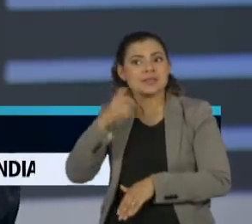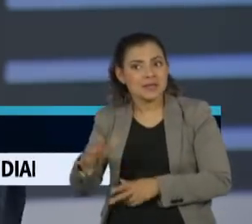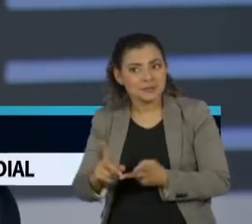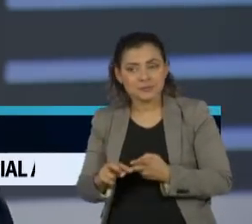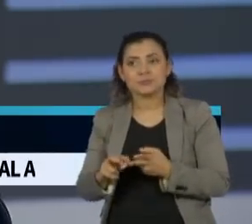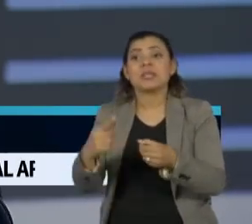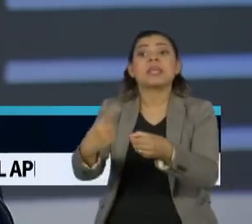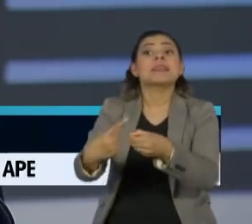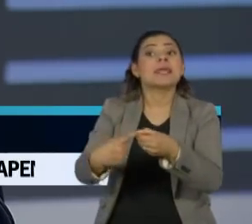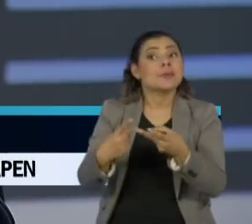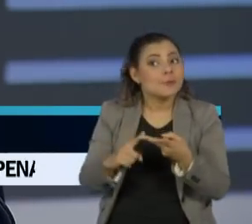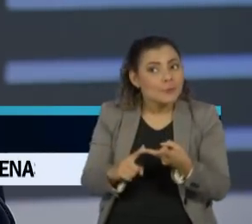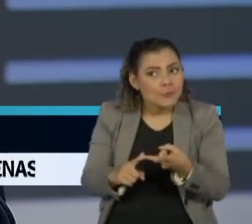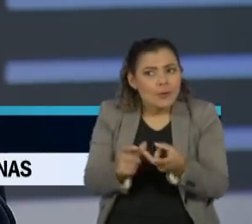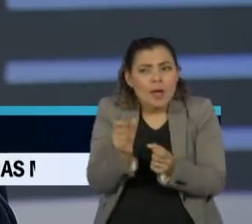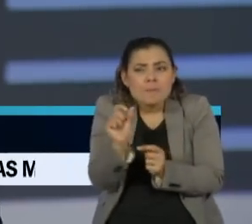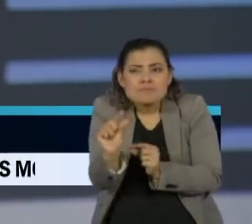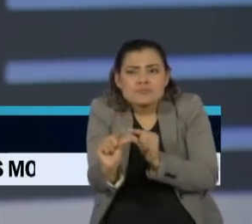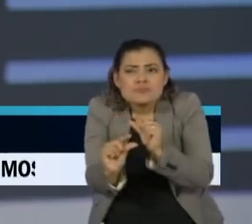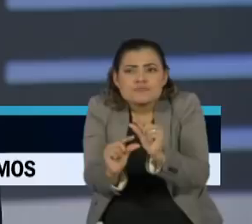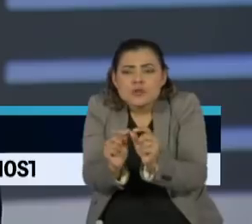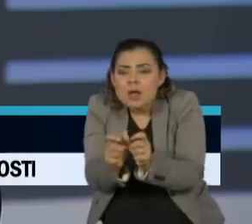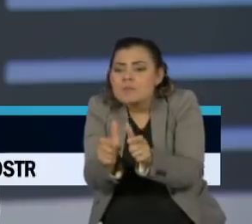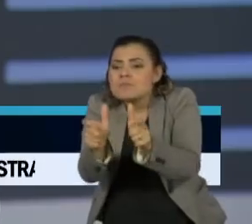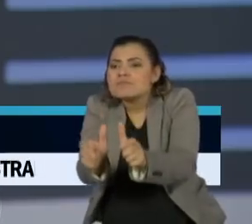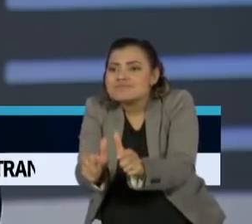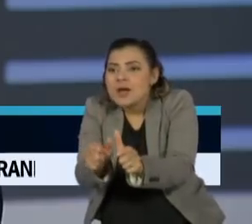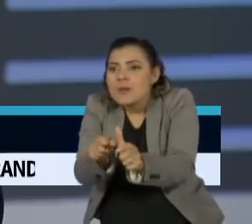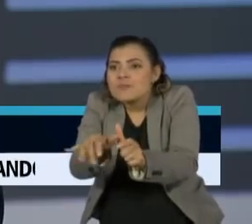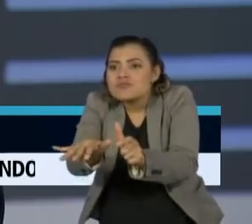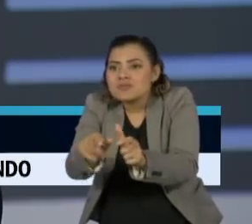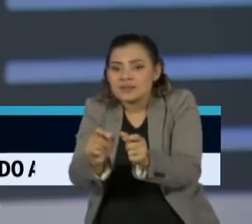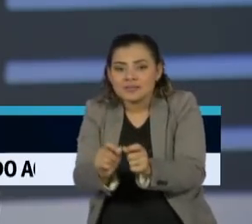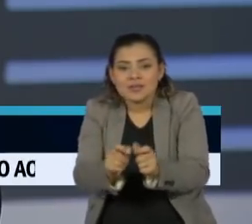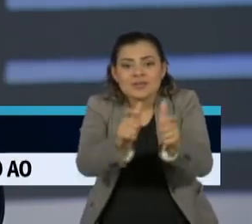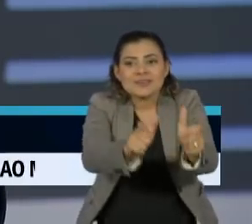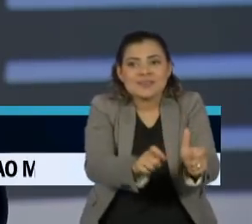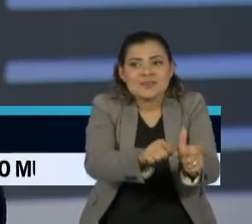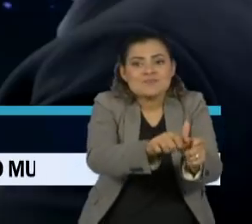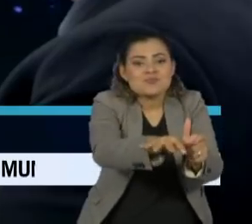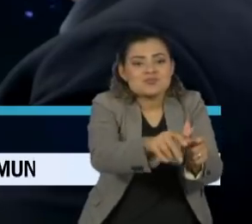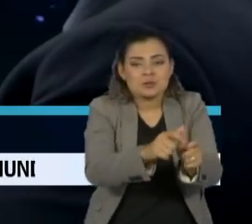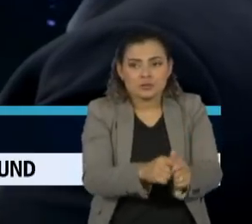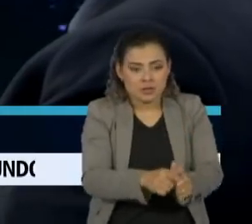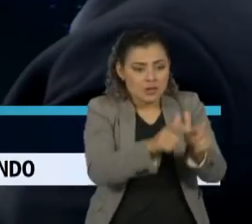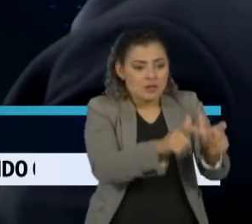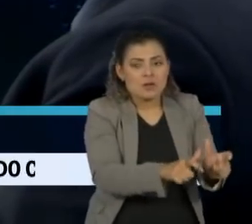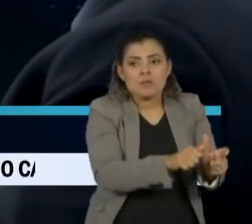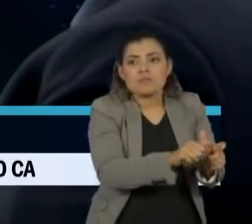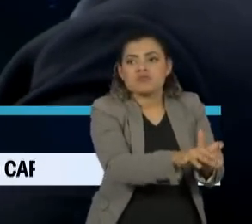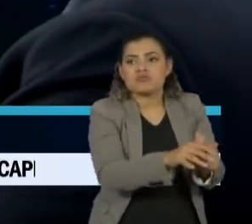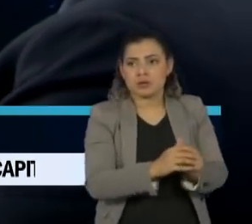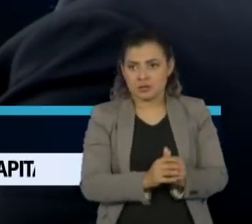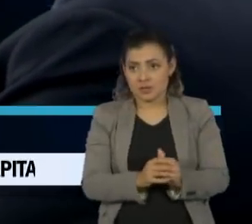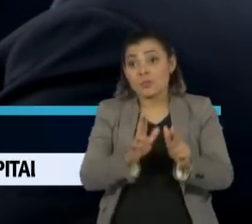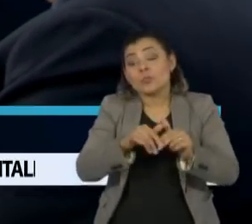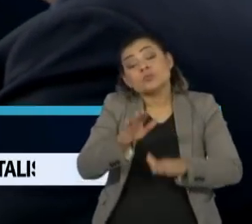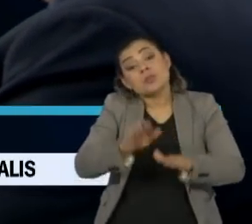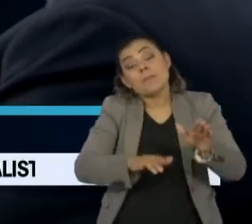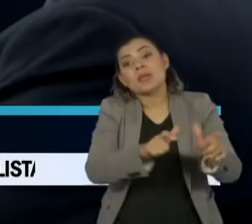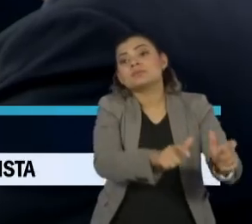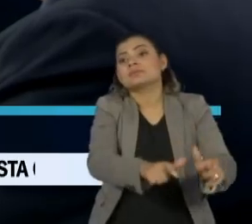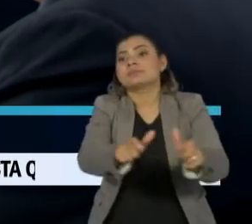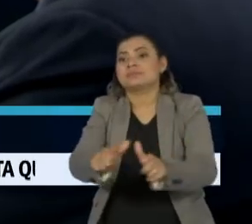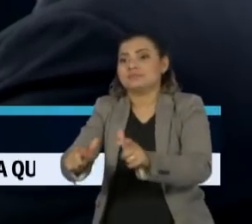vai acontecendo com outros estados do Brasil. Então, o Brasil vai ter uma dificuldade de ter um platô. Talvez fosse melhor pensar em regiões.